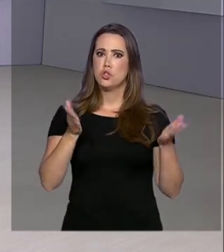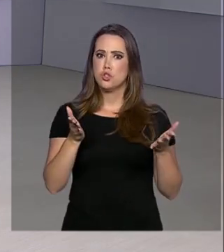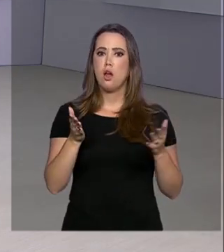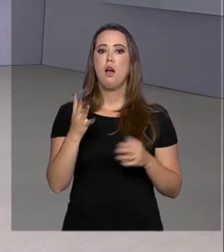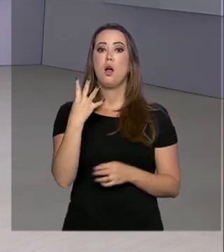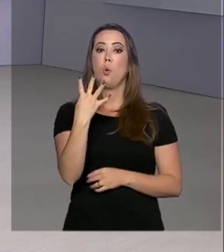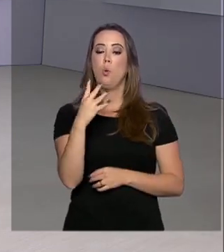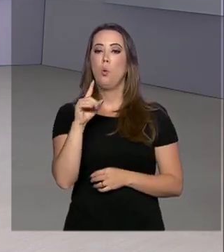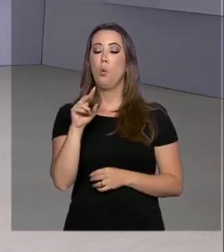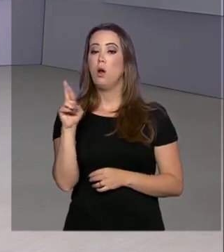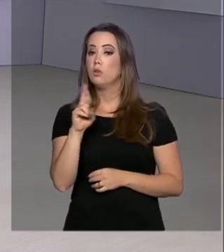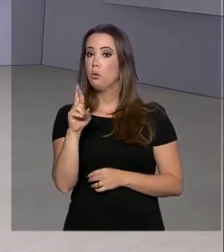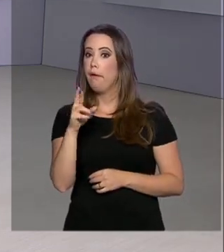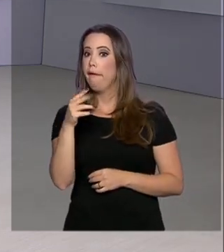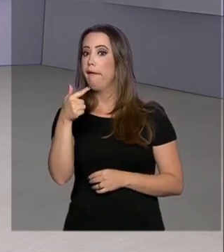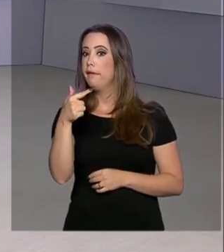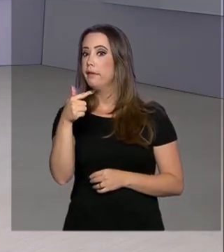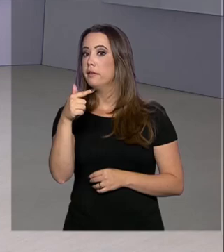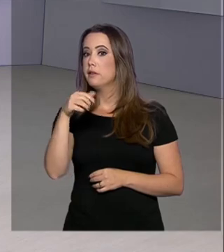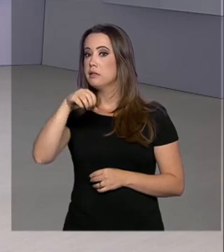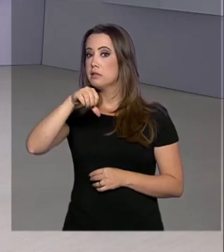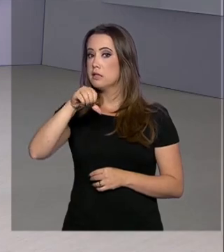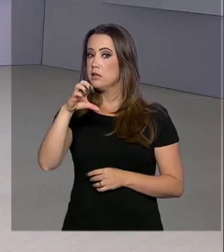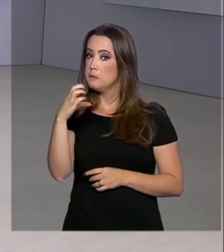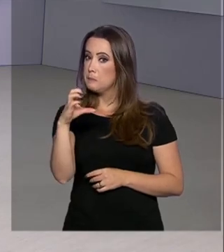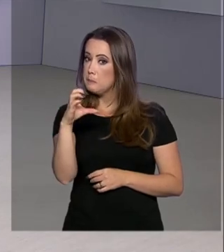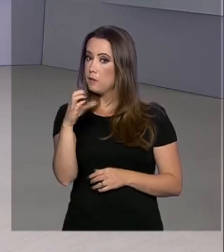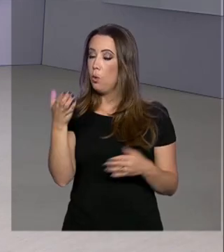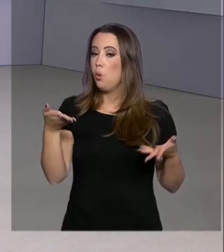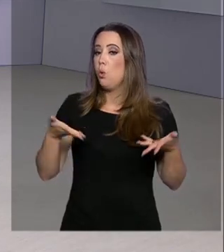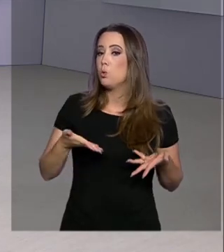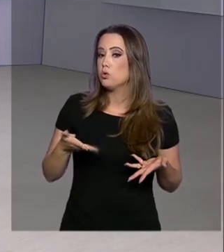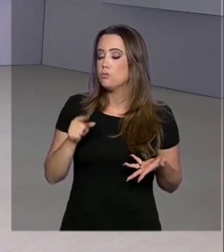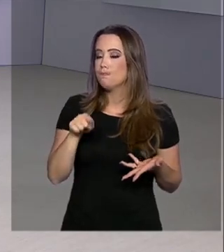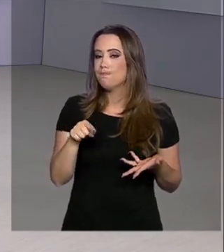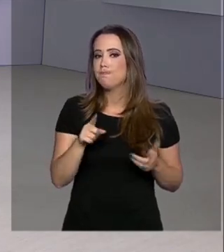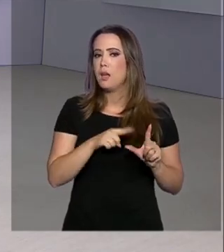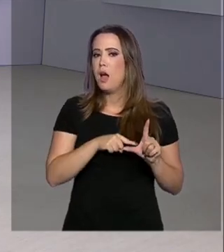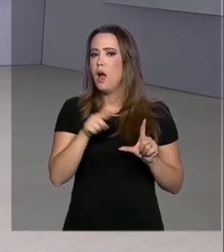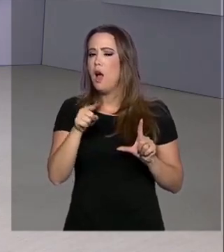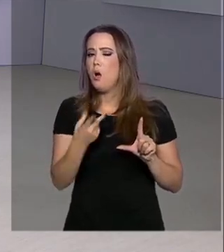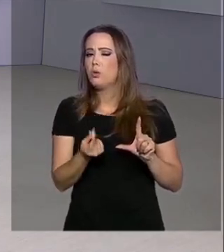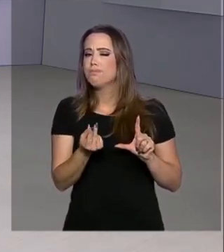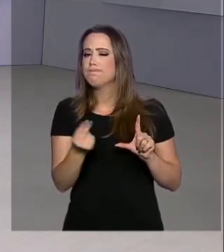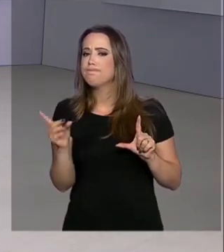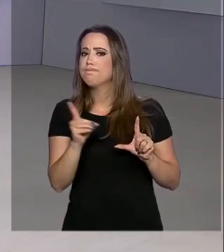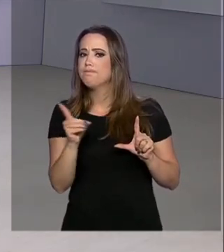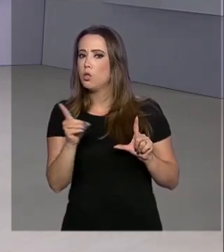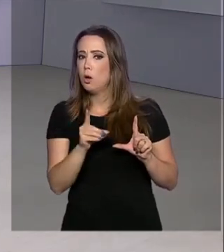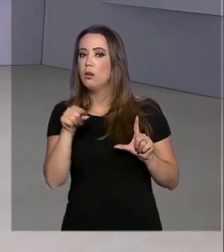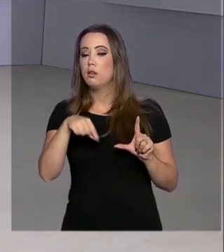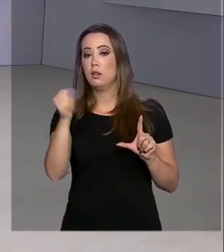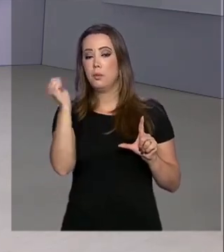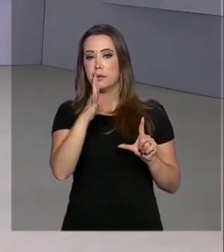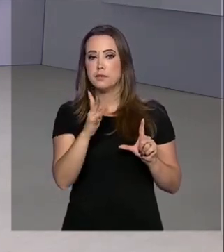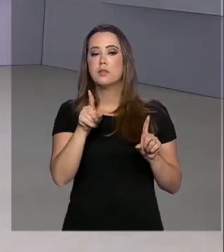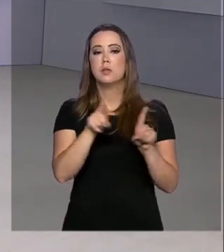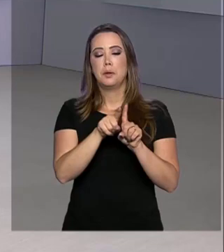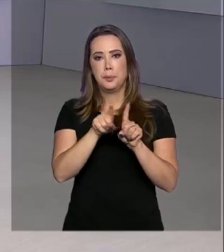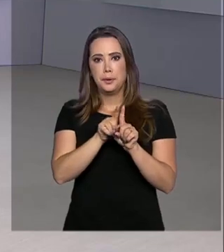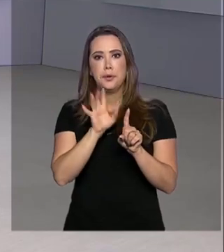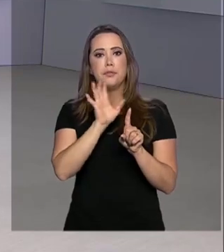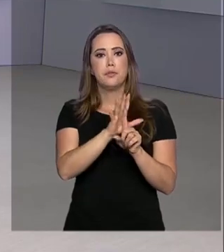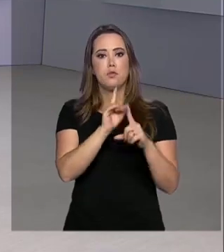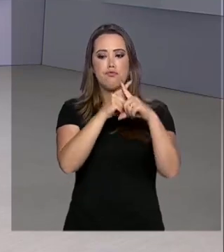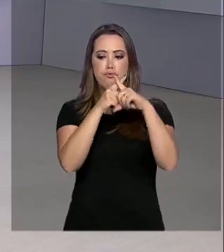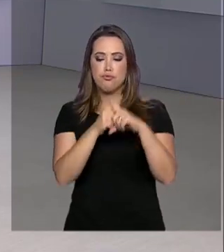dos R$,79 hoje. A alta na moeda americana aqui no Brasil também é reflexo dessa disputa de preços